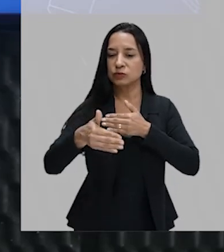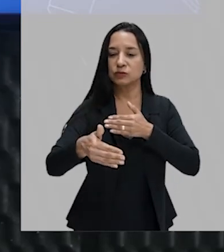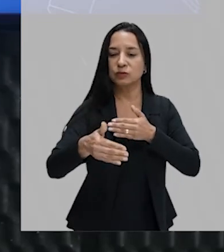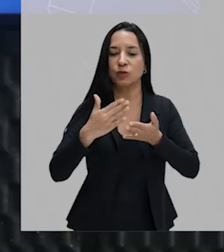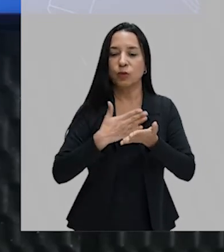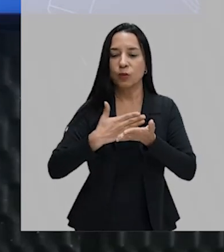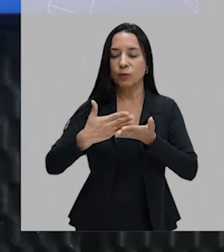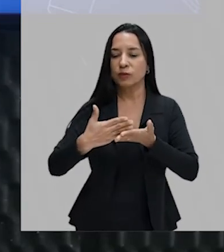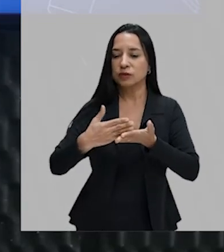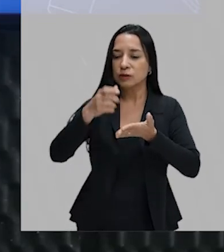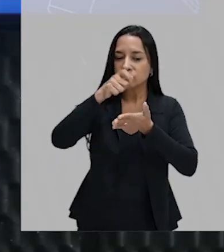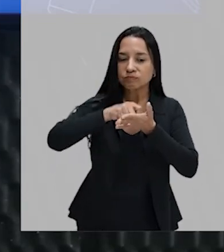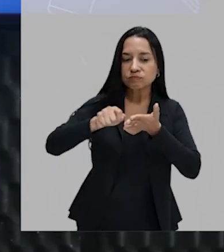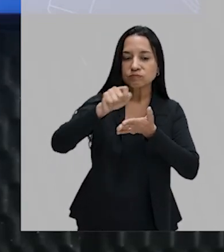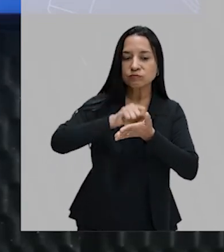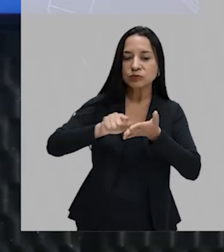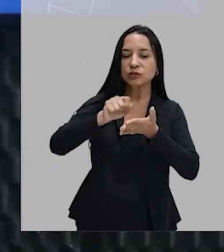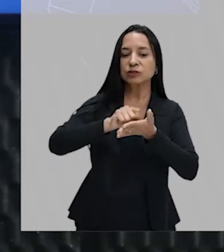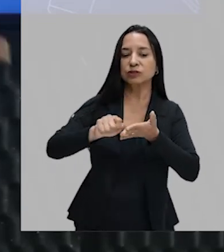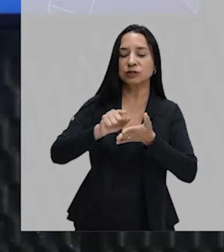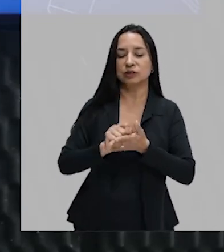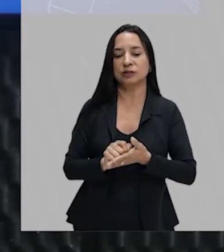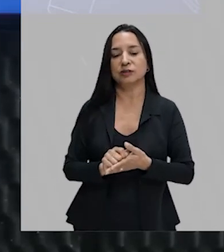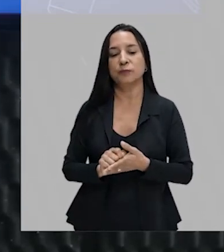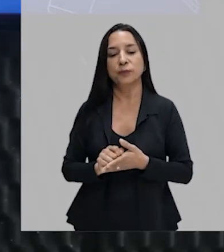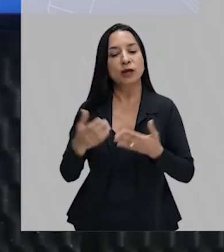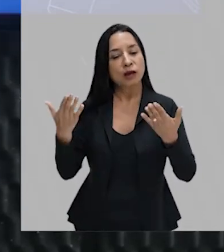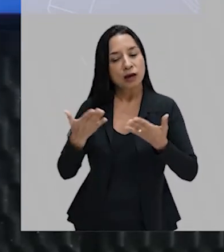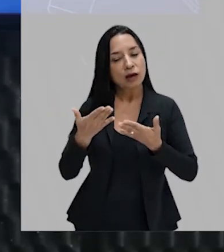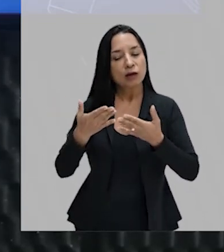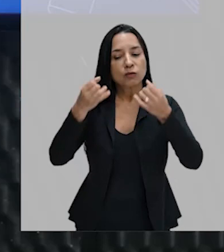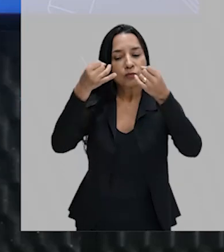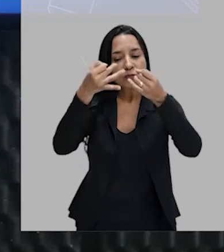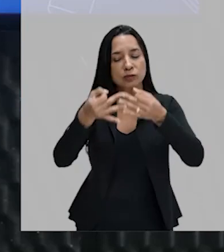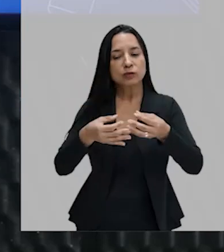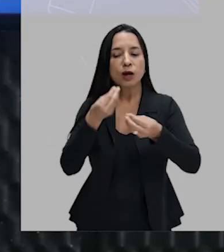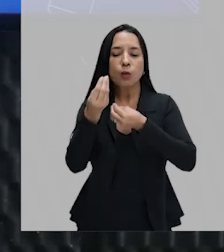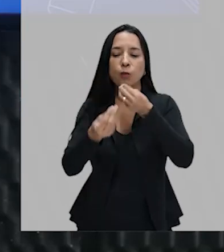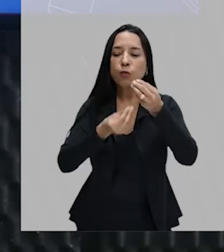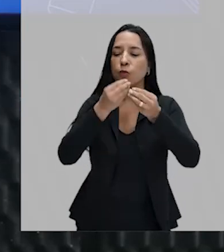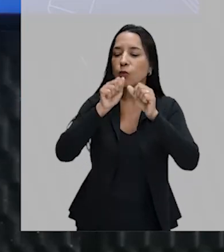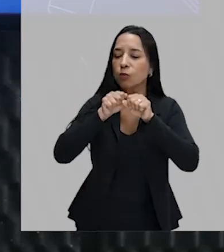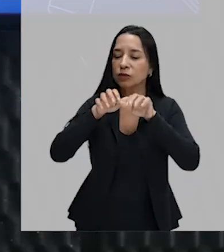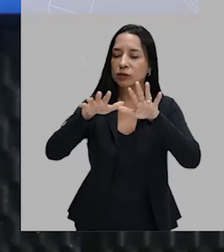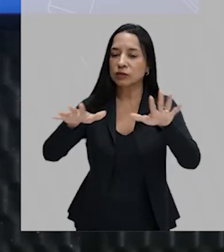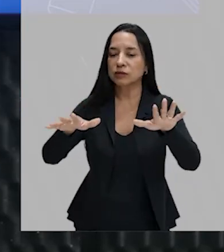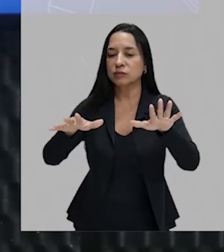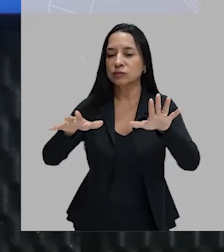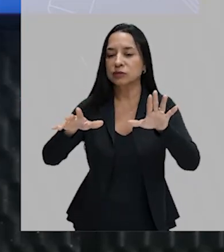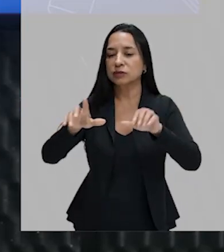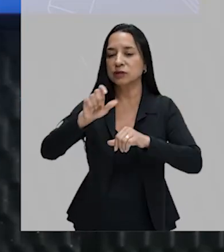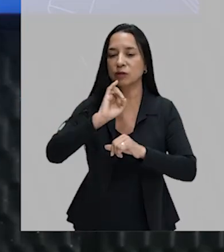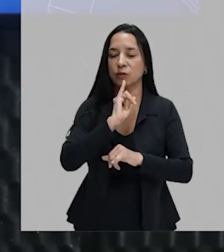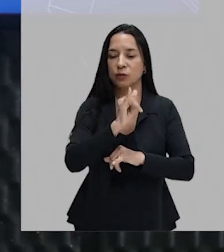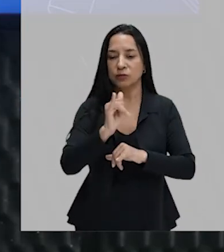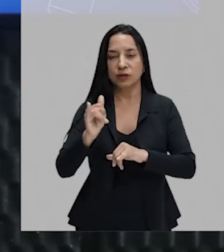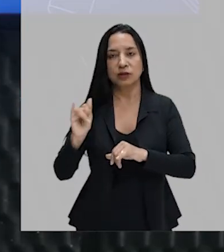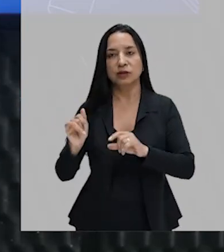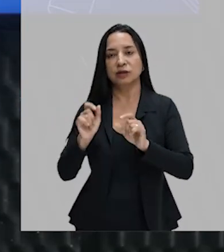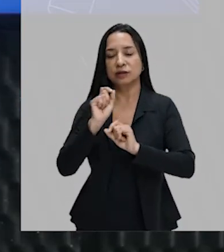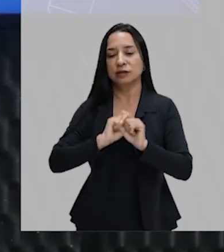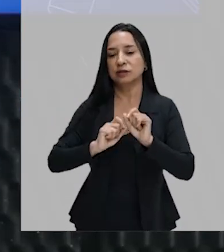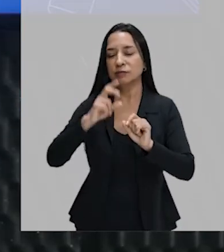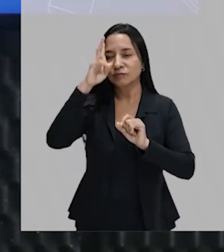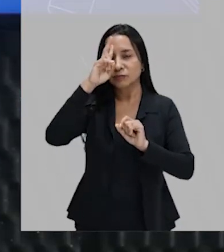falar um pouquinho dessa questão da transmissão da lenda. Lembram daquela brincadeira que a gente faz, geralmente, quando é